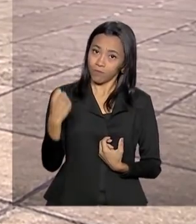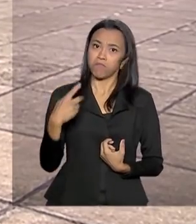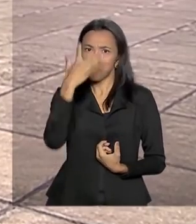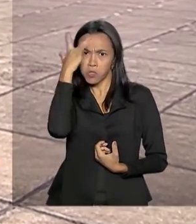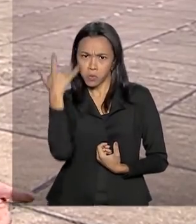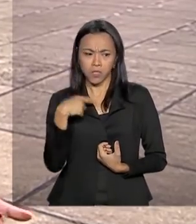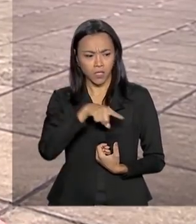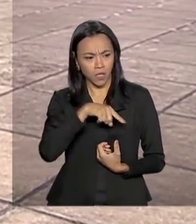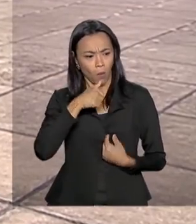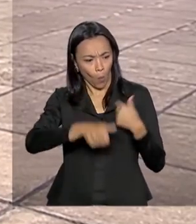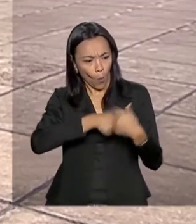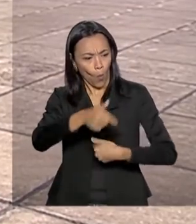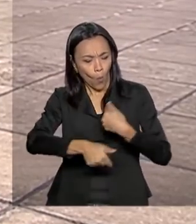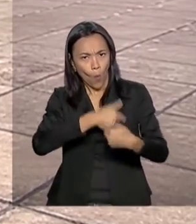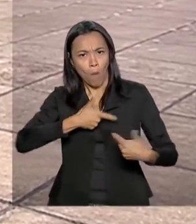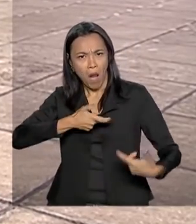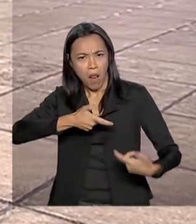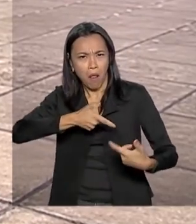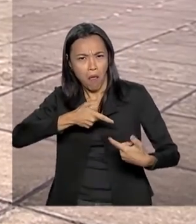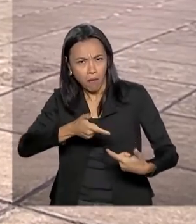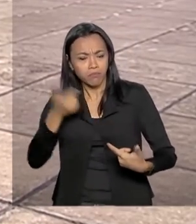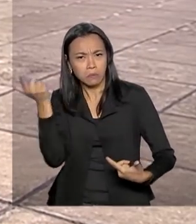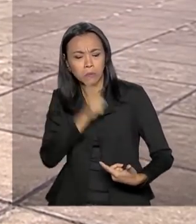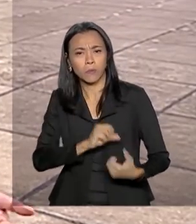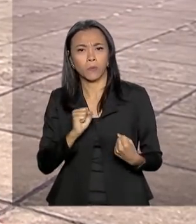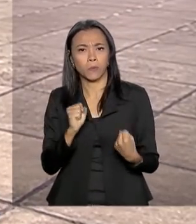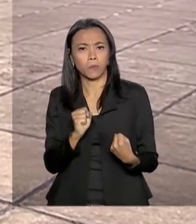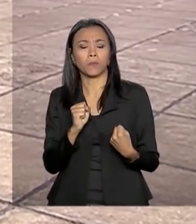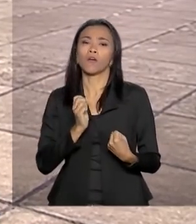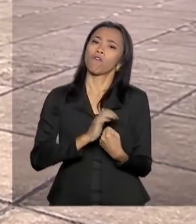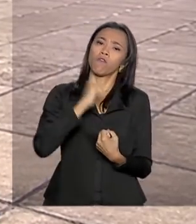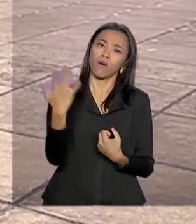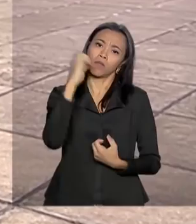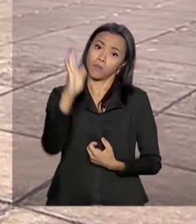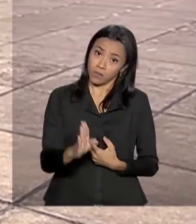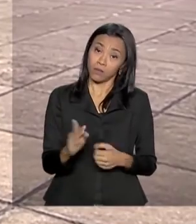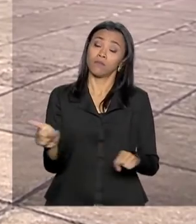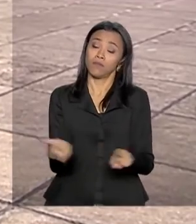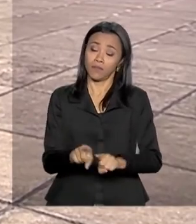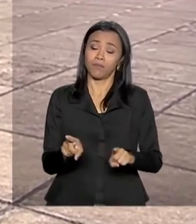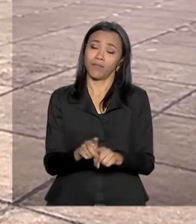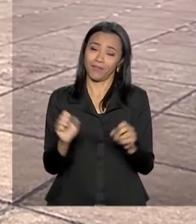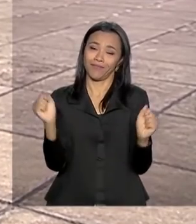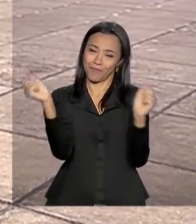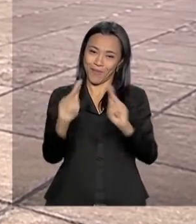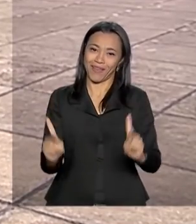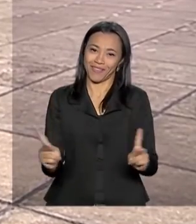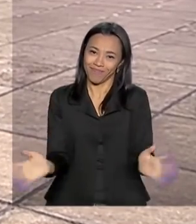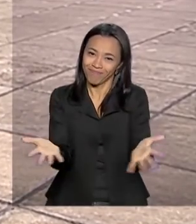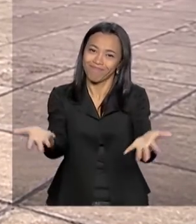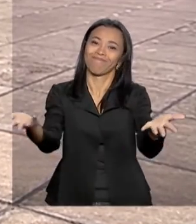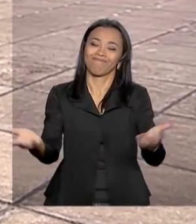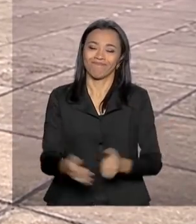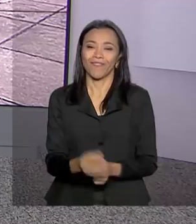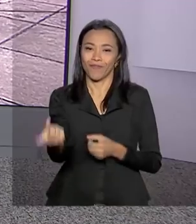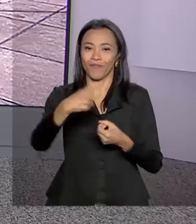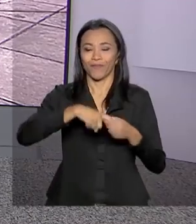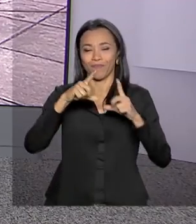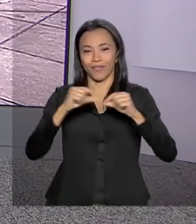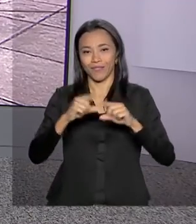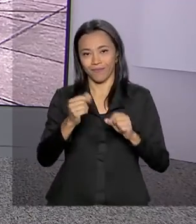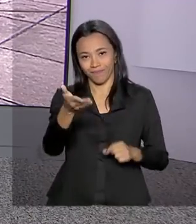destacaram para ajudar as Forças Armadas em missões internacionais e missões de paz. Vamos voltar à Brasília.